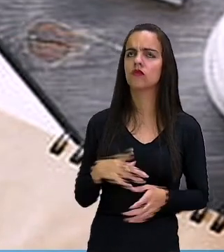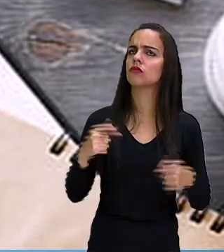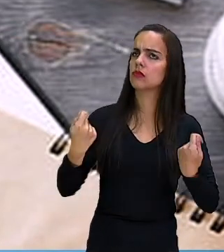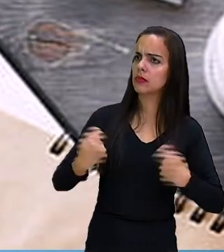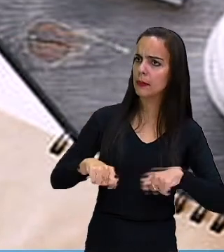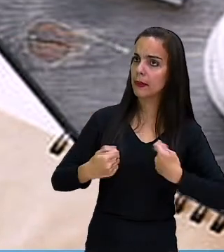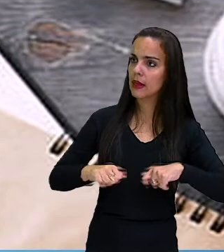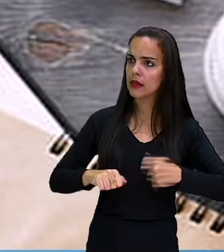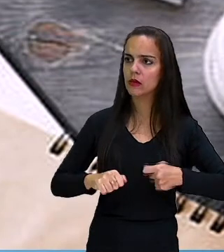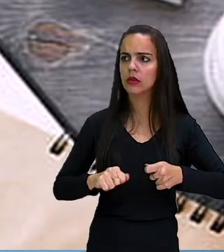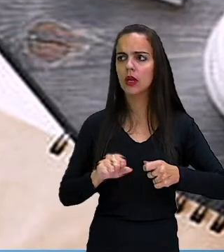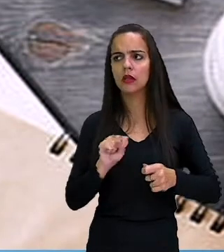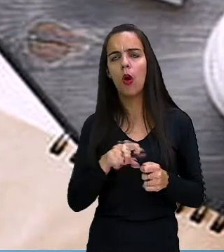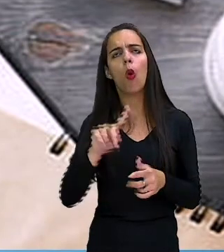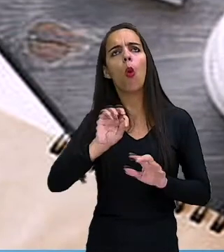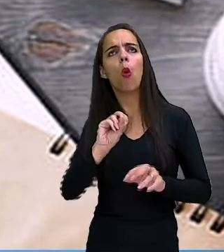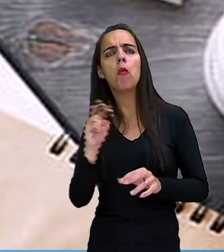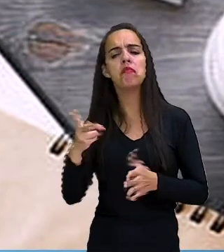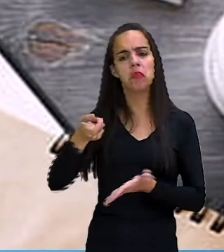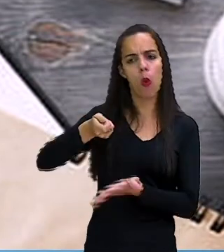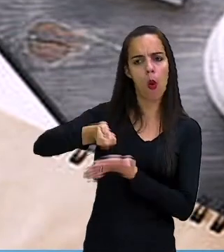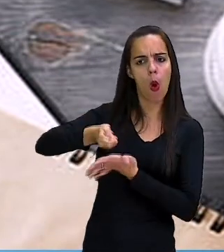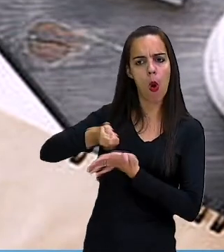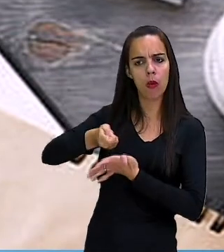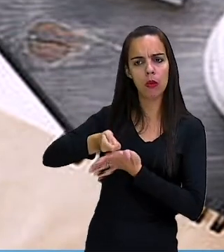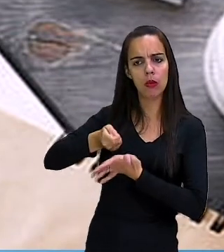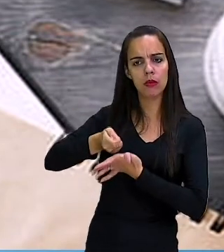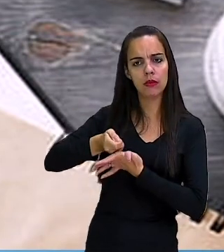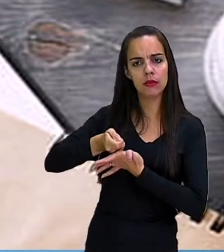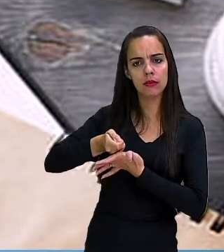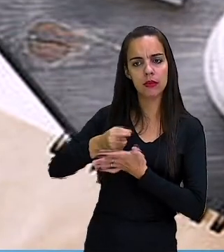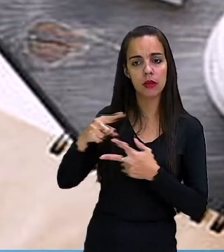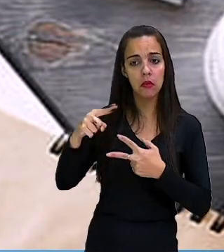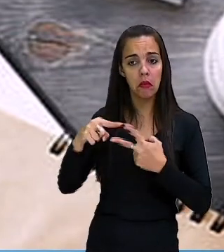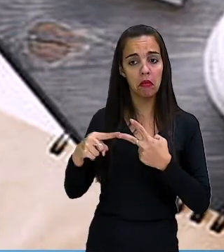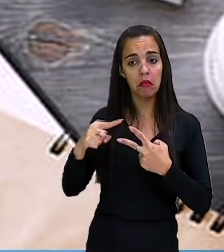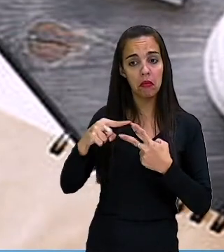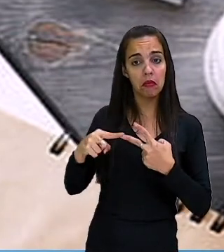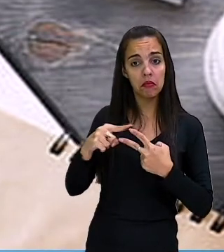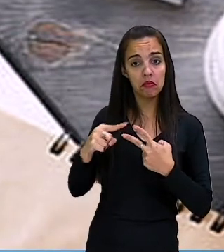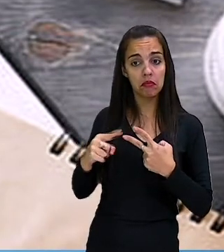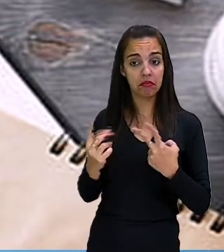Necessidade ou obrigação. Vamos ver qual que é a opção?